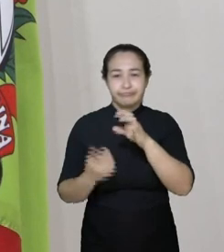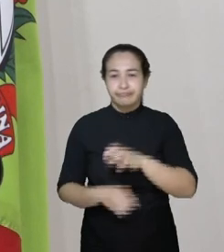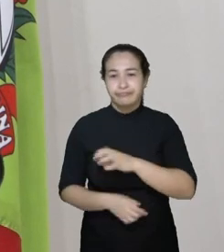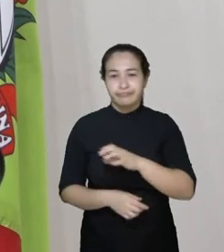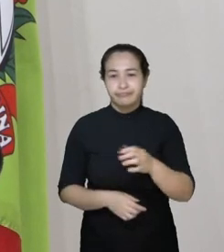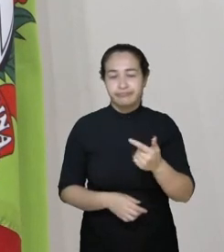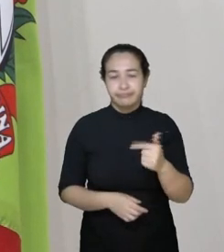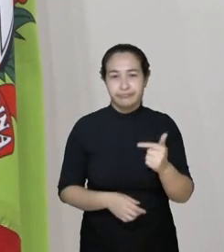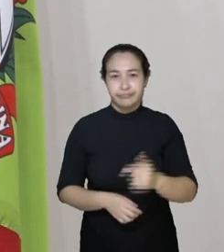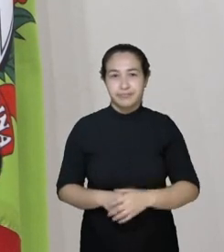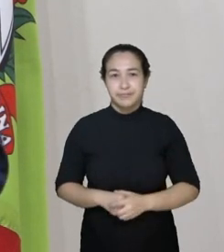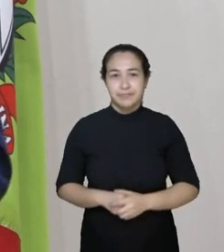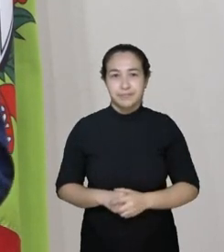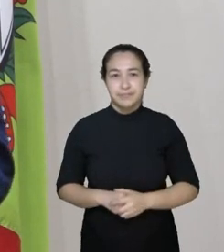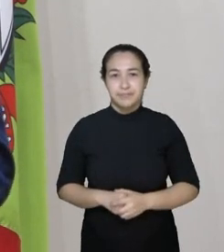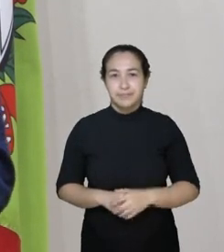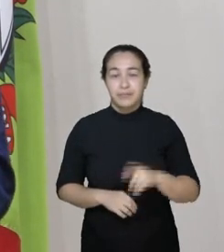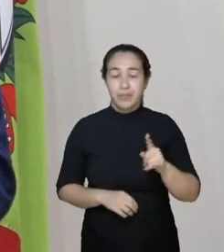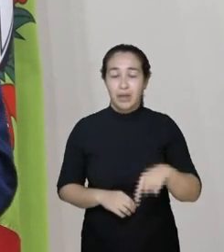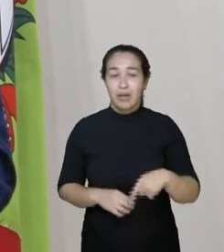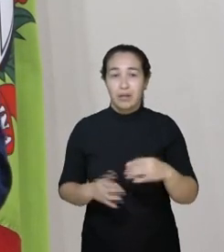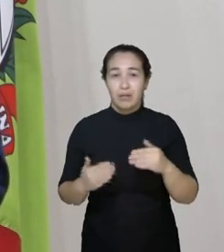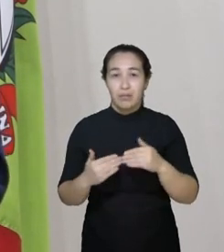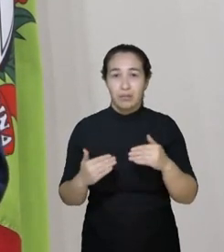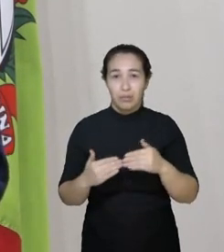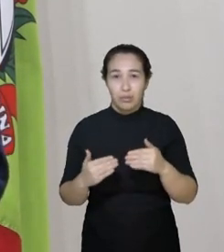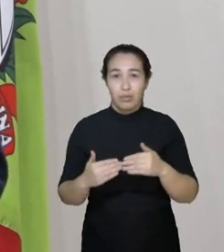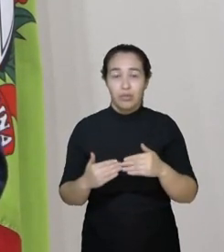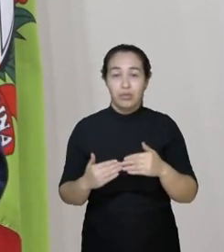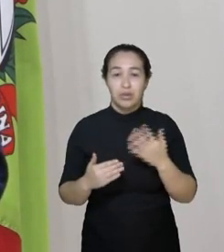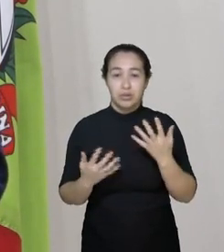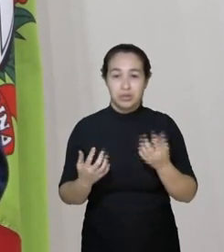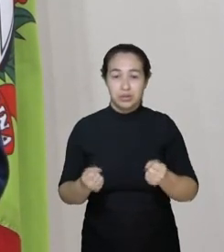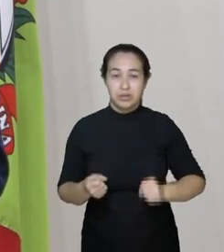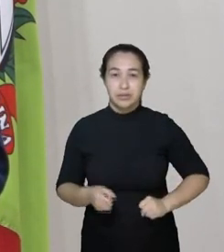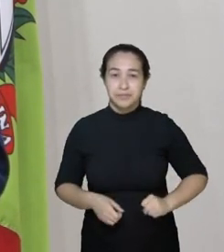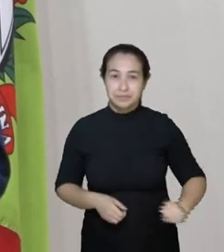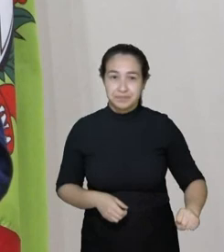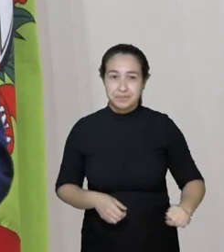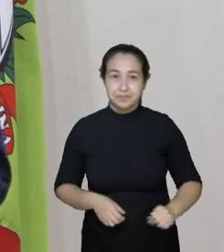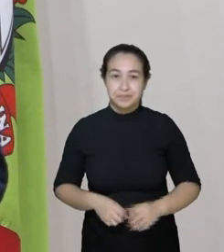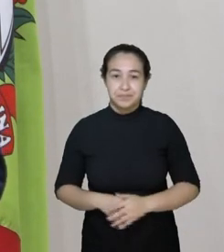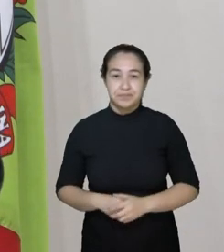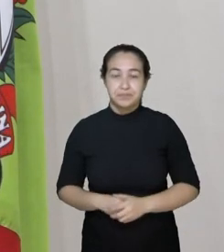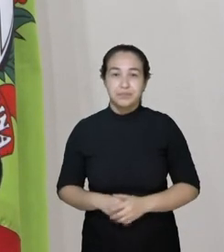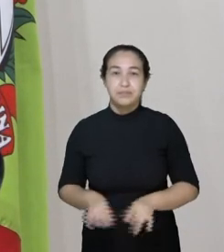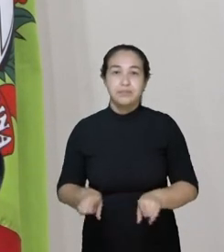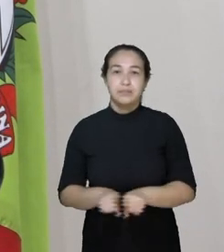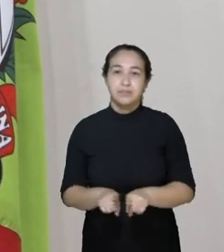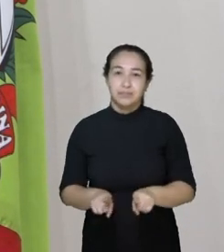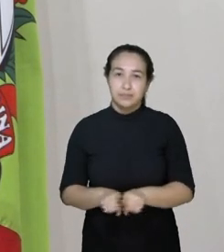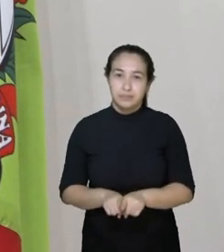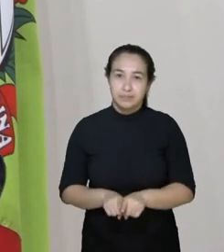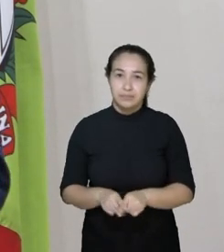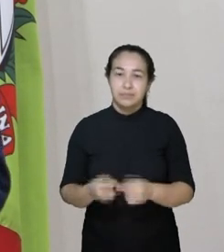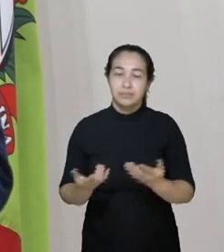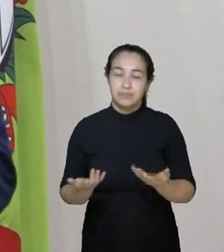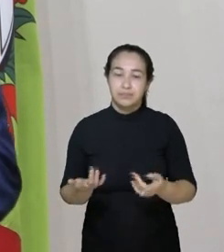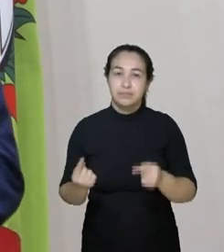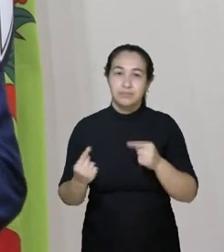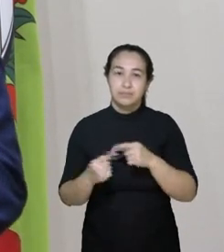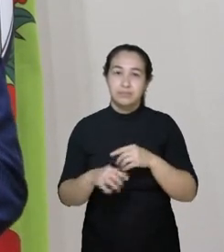Que ele é, sim, a favor do aborto. Que carrega consigo movimentos